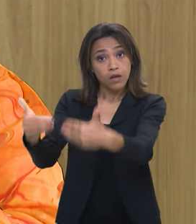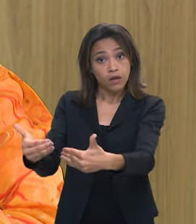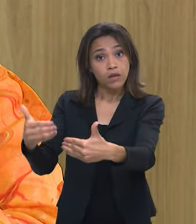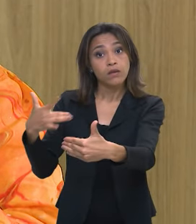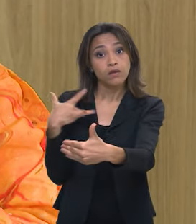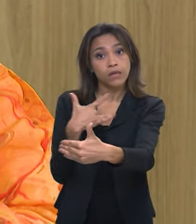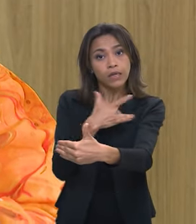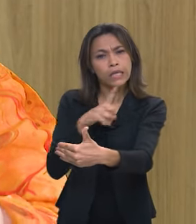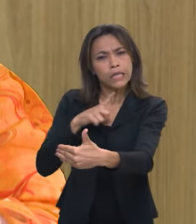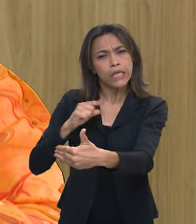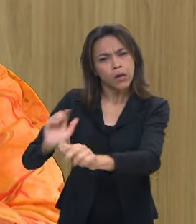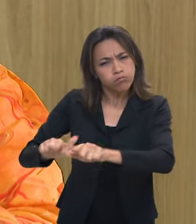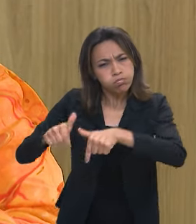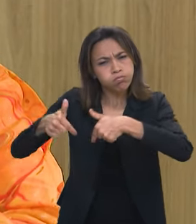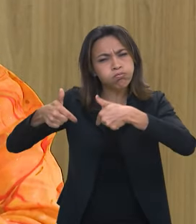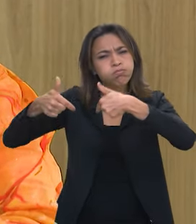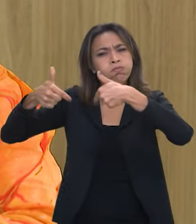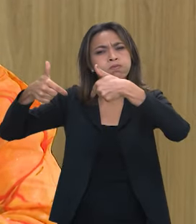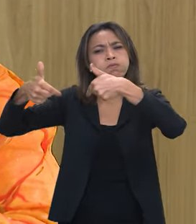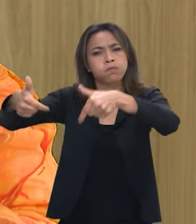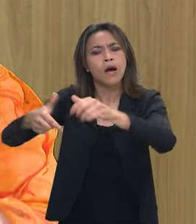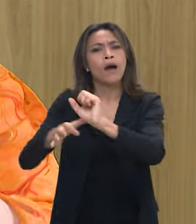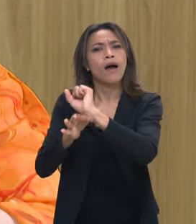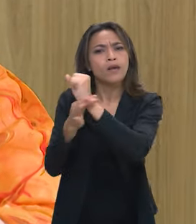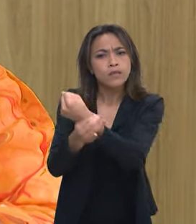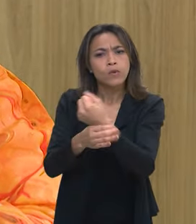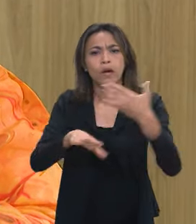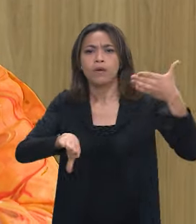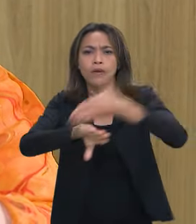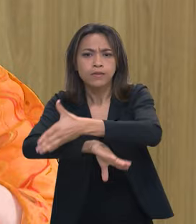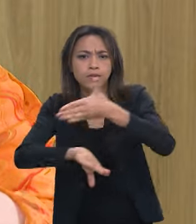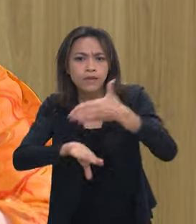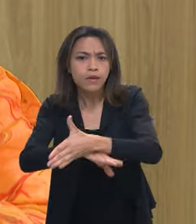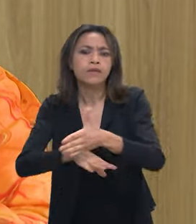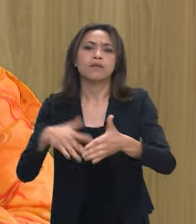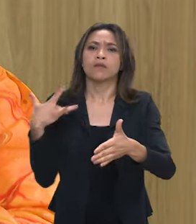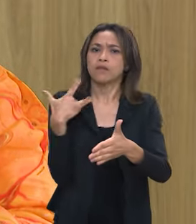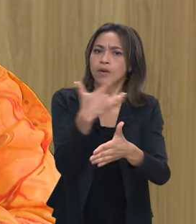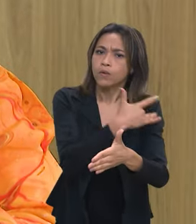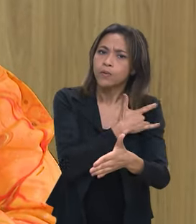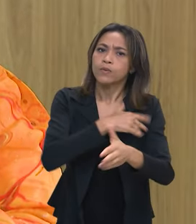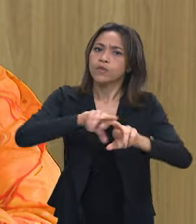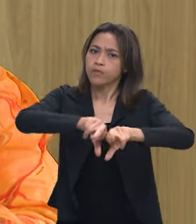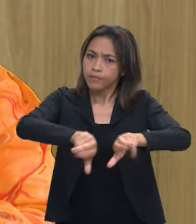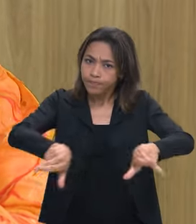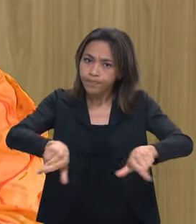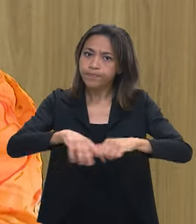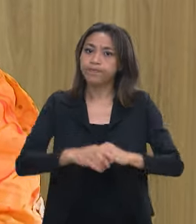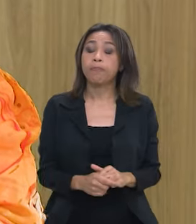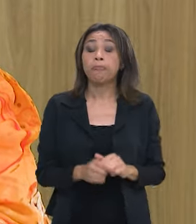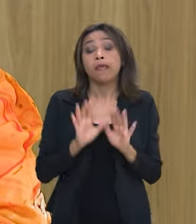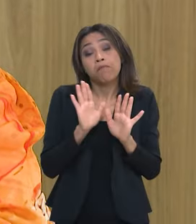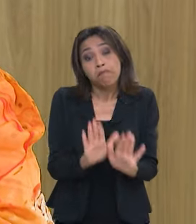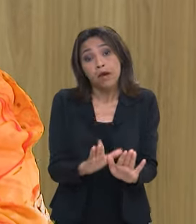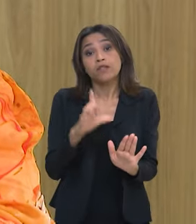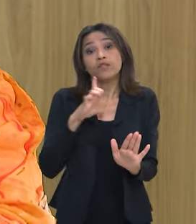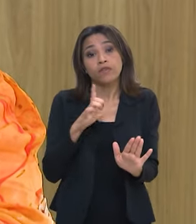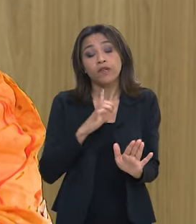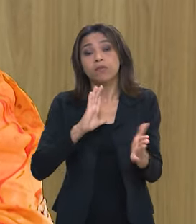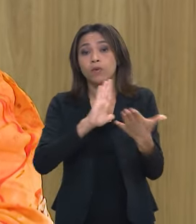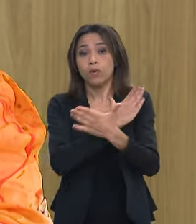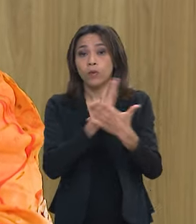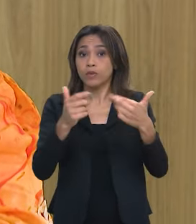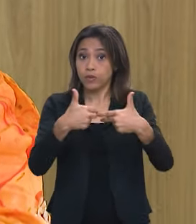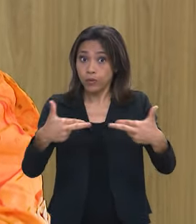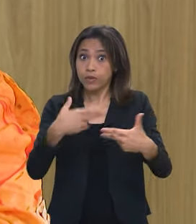efetividade que o presidente tanto fala garantir esse acesso garantir esse acesso ao mais pobre mas nós tivemos